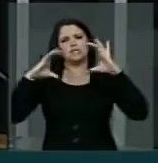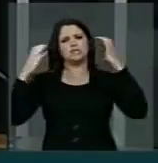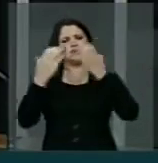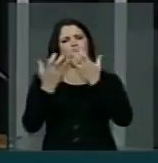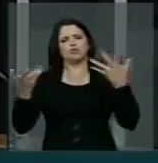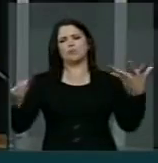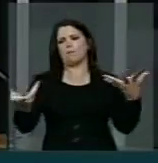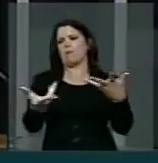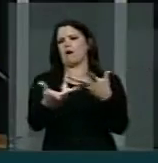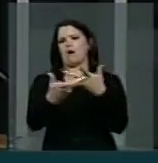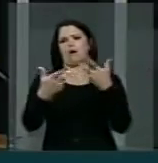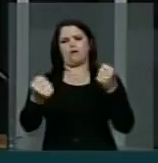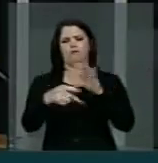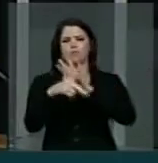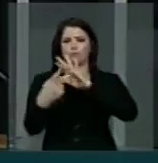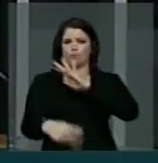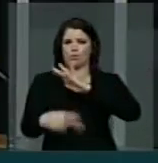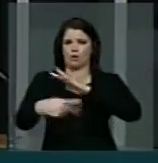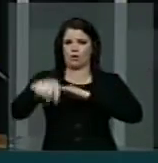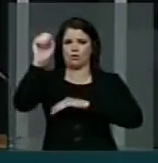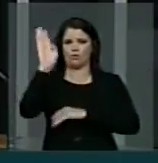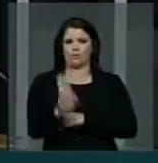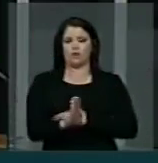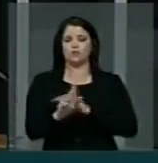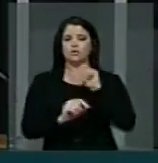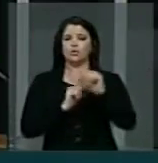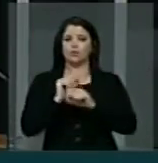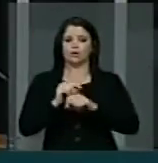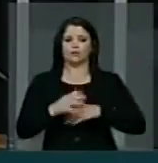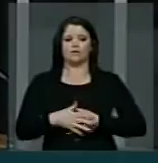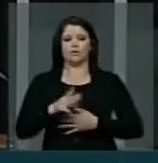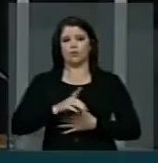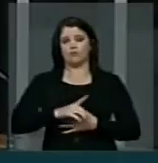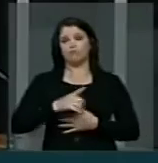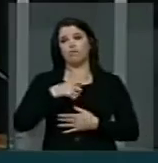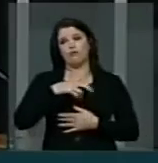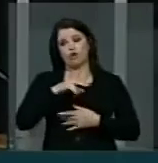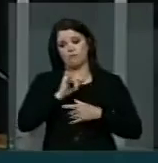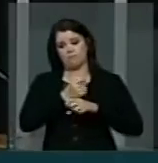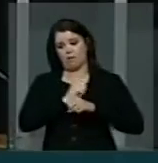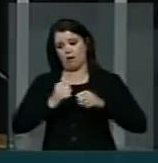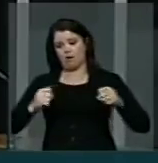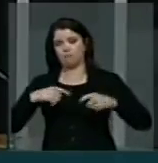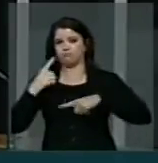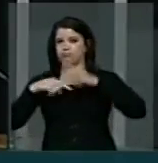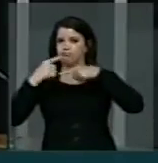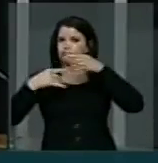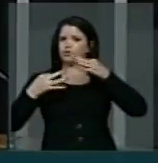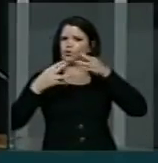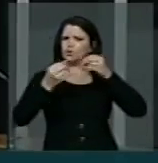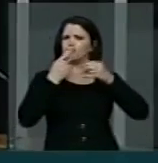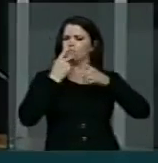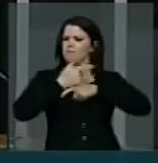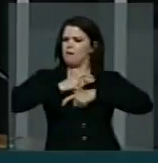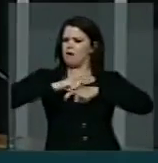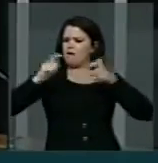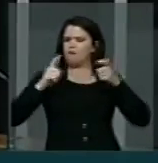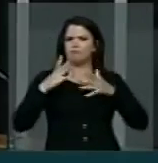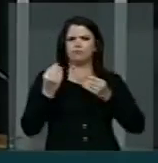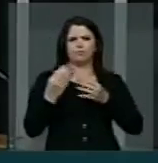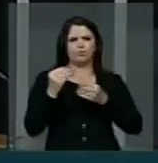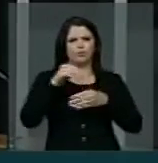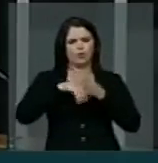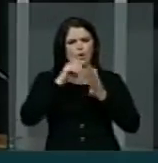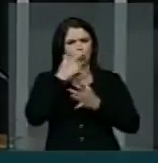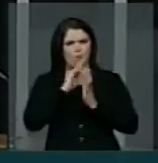Não é porque o Brasil, graças a Deus, ele cresceu, ele se desenvolveu, ele transcendeu fronteiras